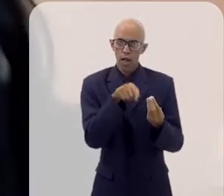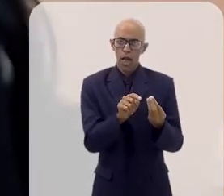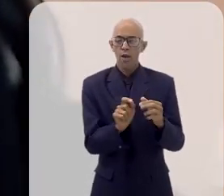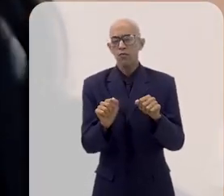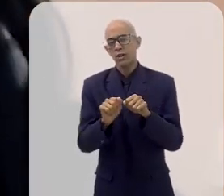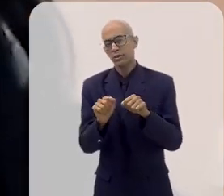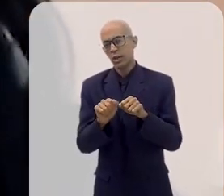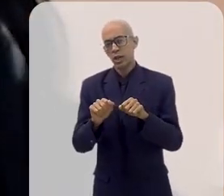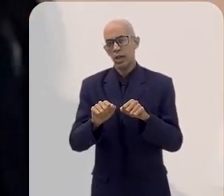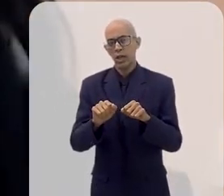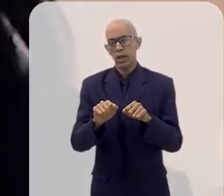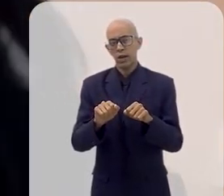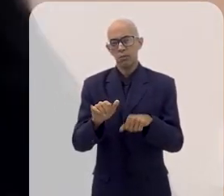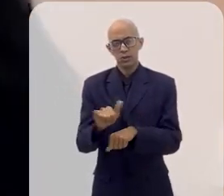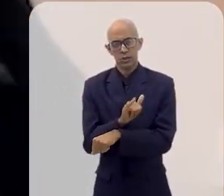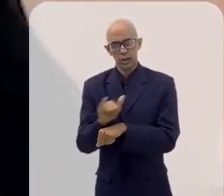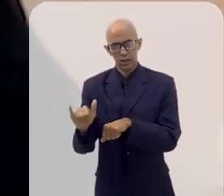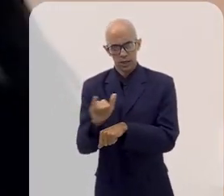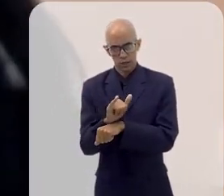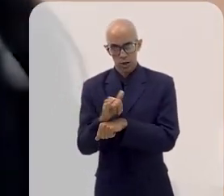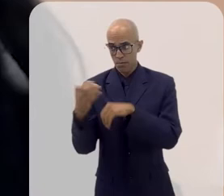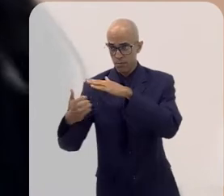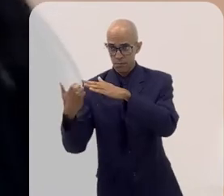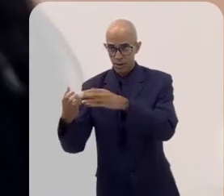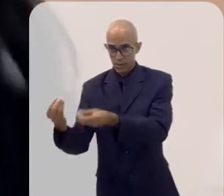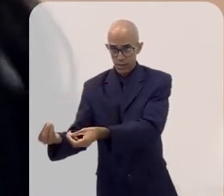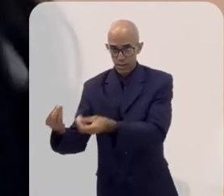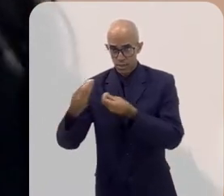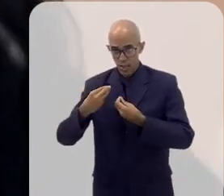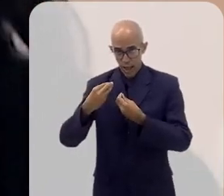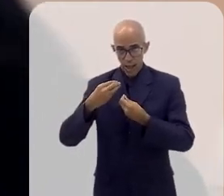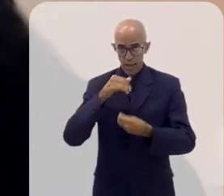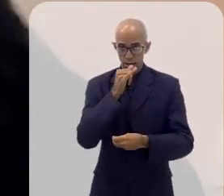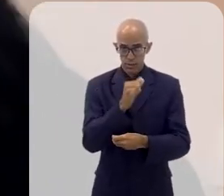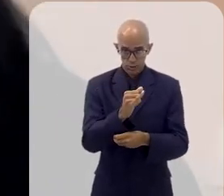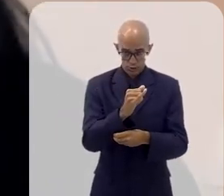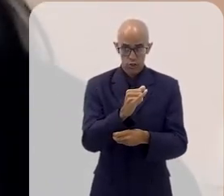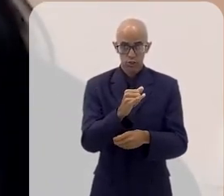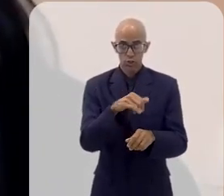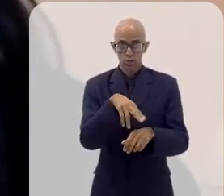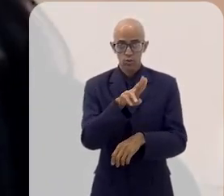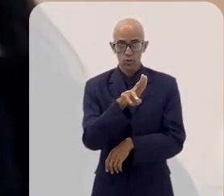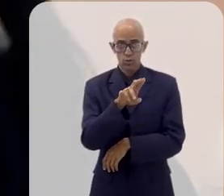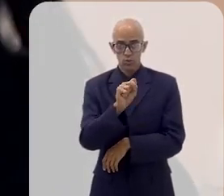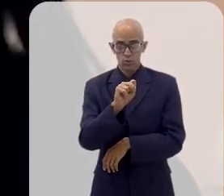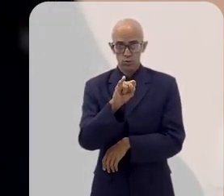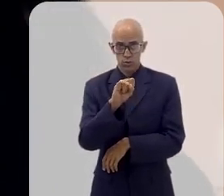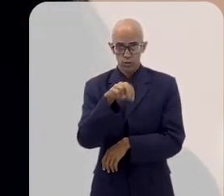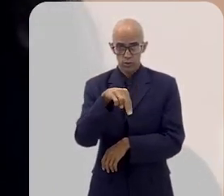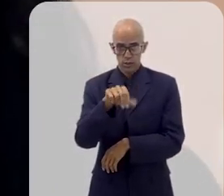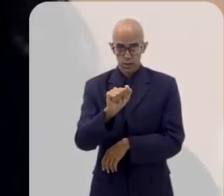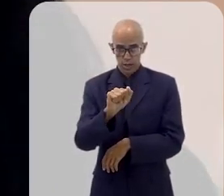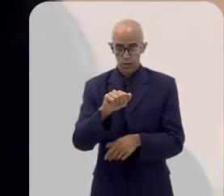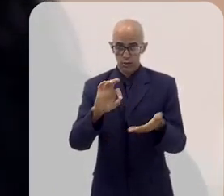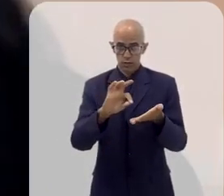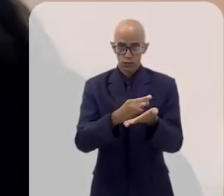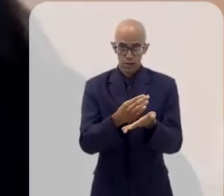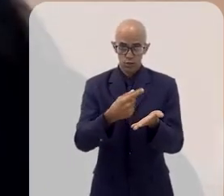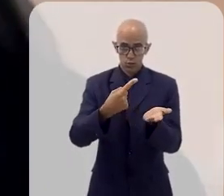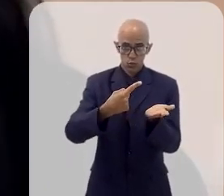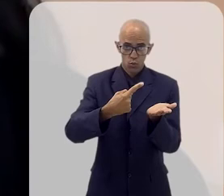uso de empresas que fornecem energia através das usinas, e por meio de